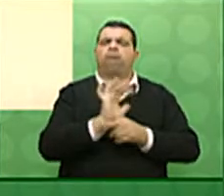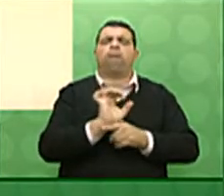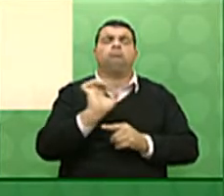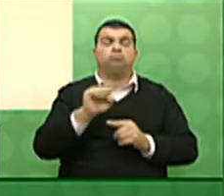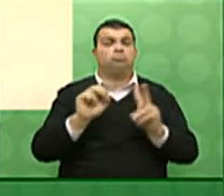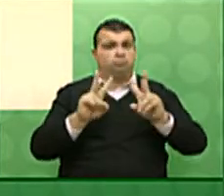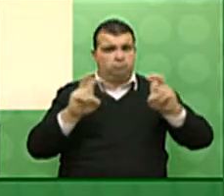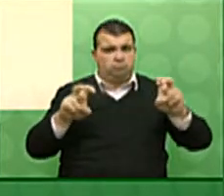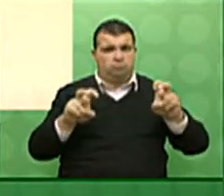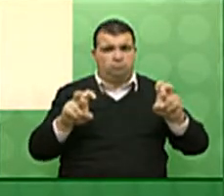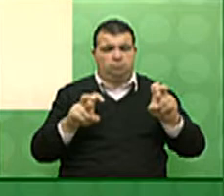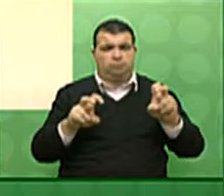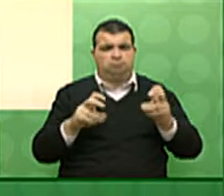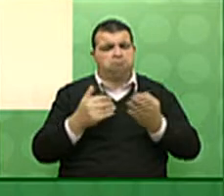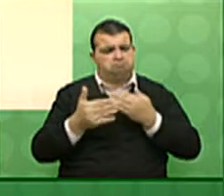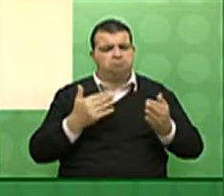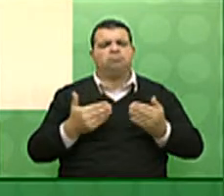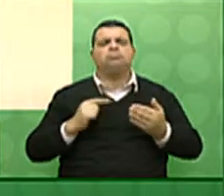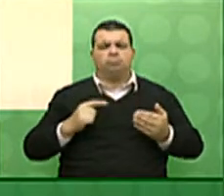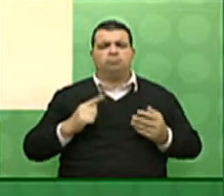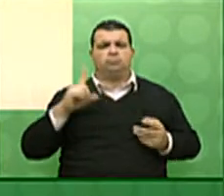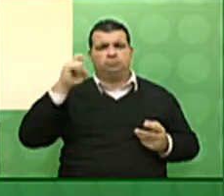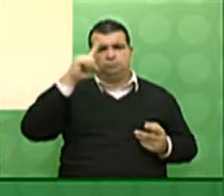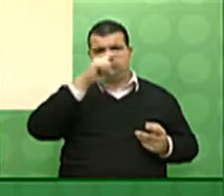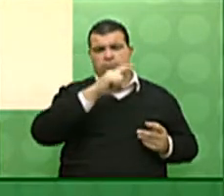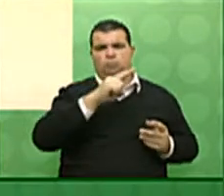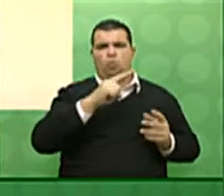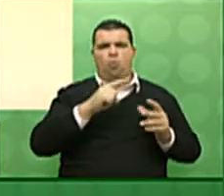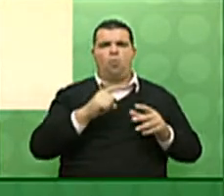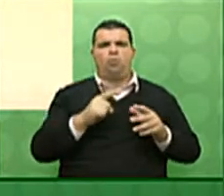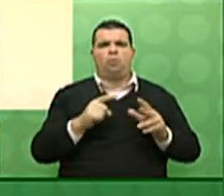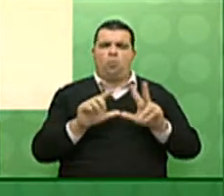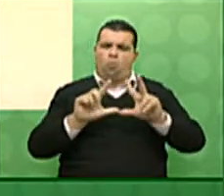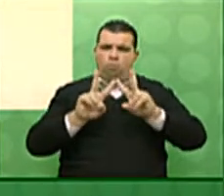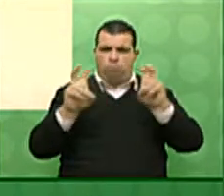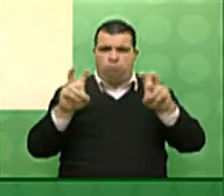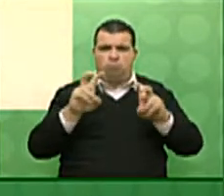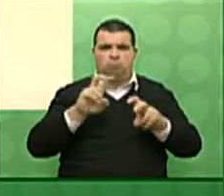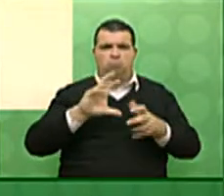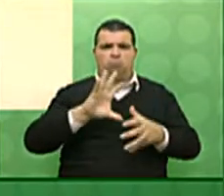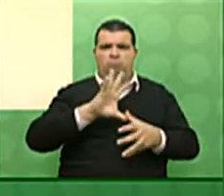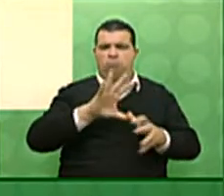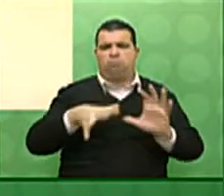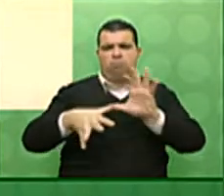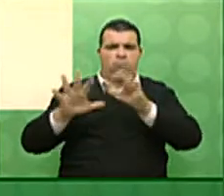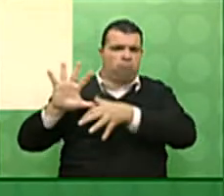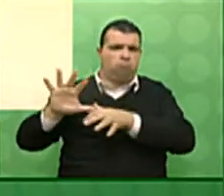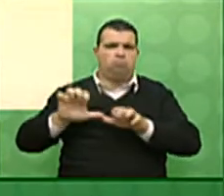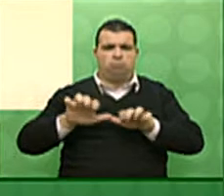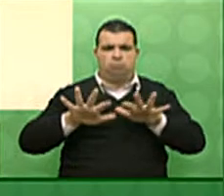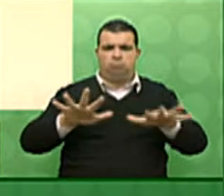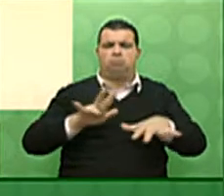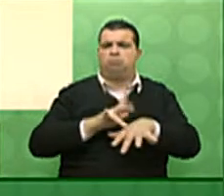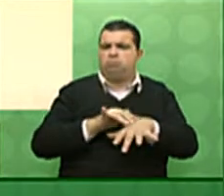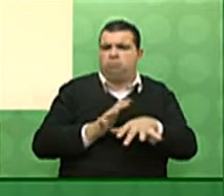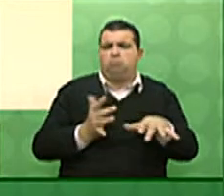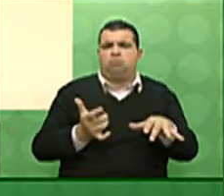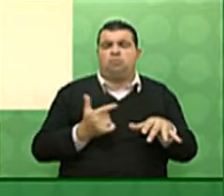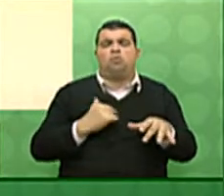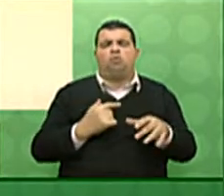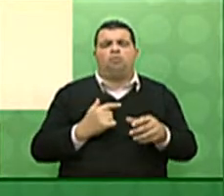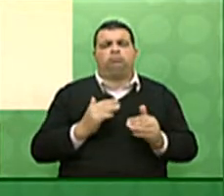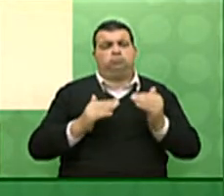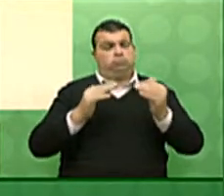essas bandeiras, apesar das dificuldades criadas pela pandemia, é o caminho para a retomada da economia. Porém,